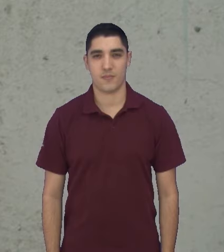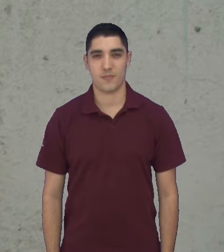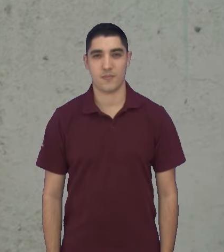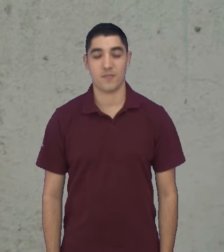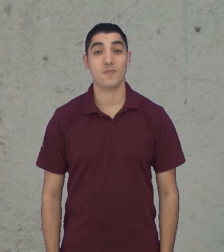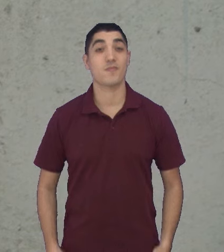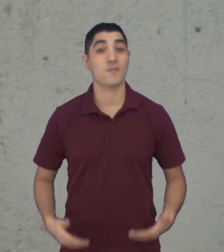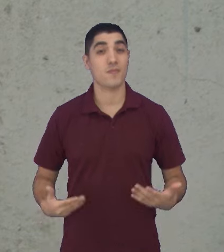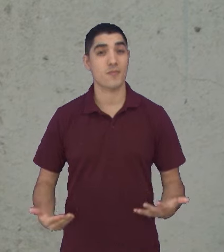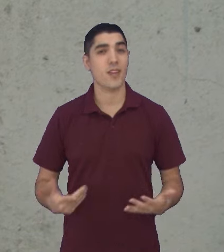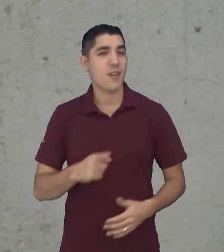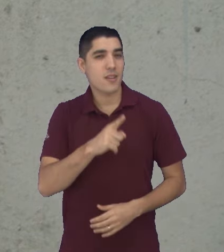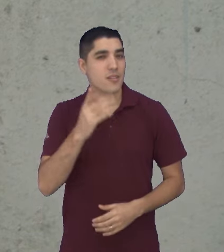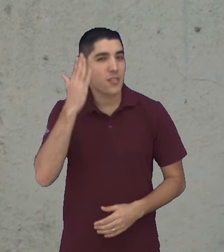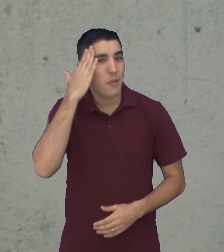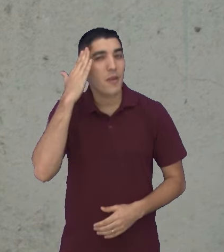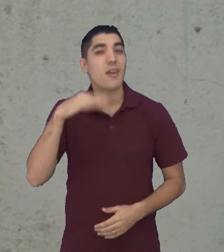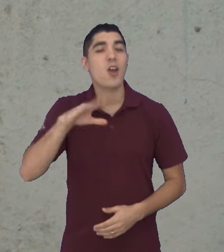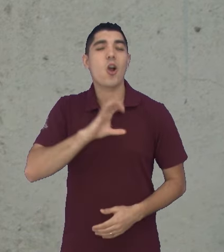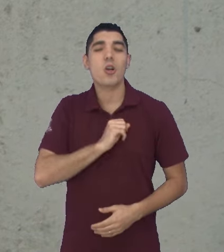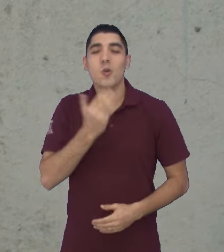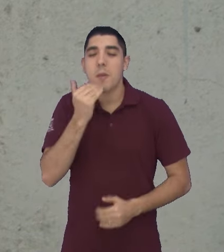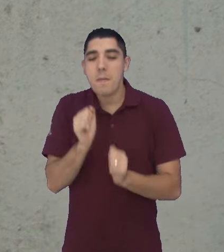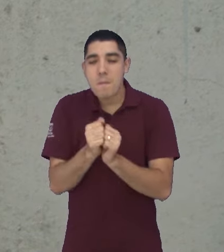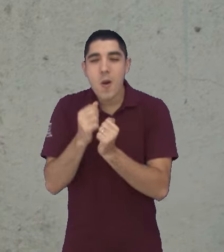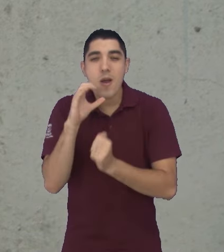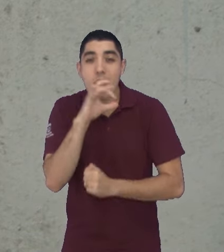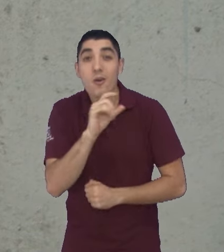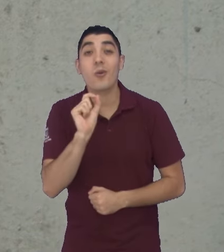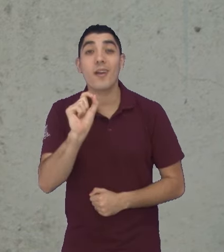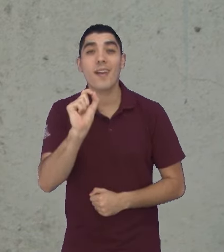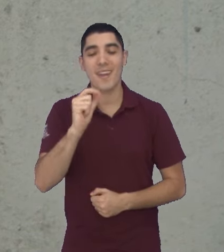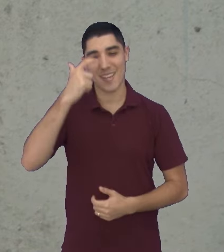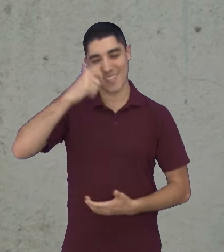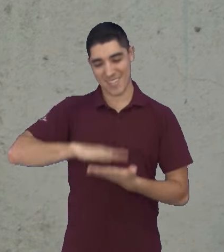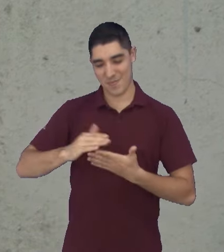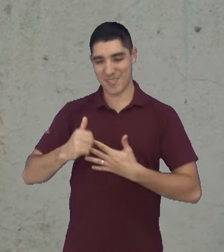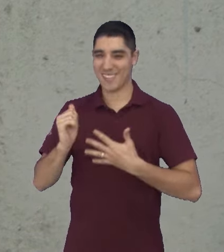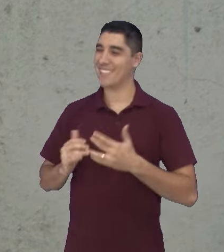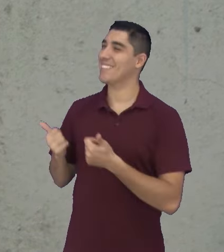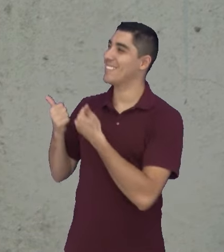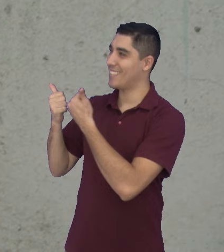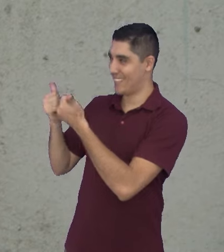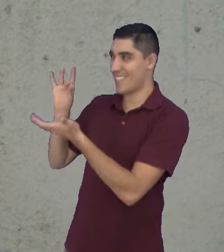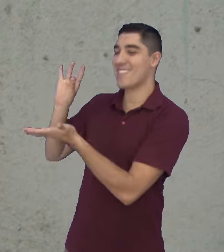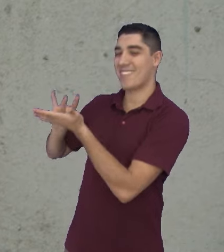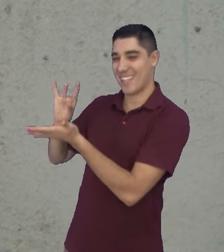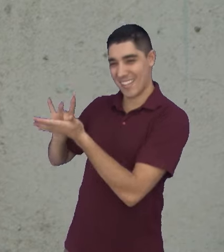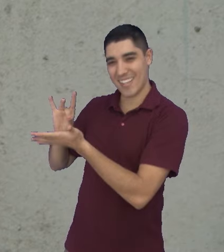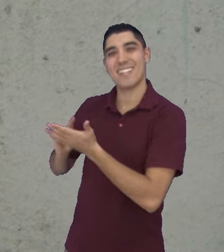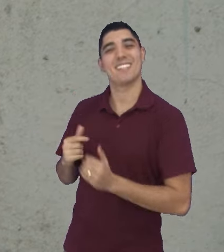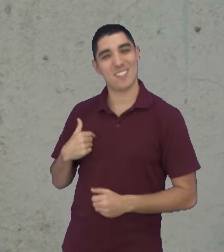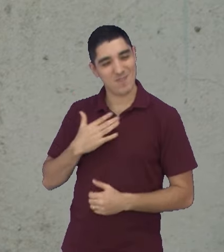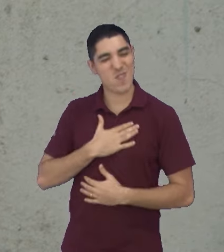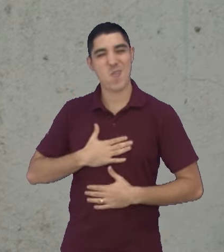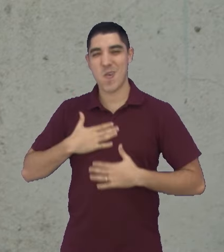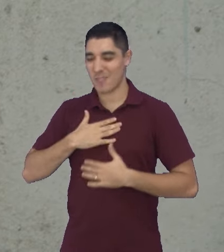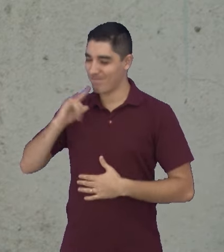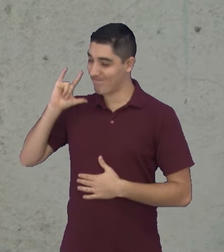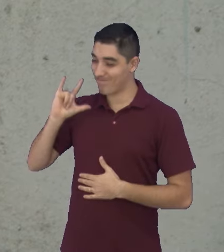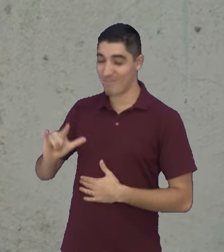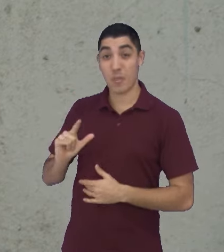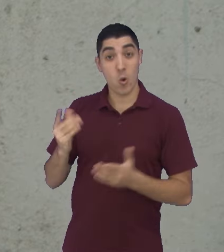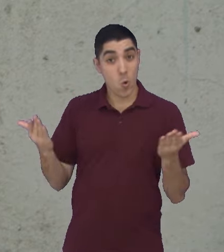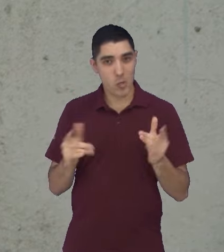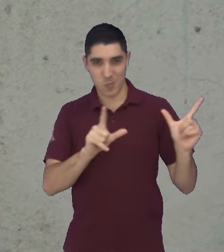E sabe quem gosta de comer um pão quentinho? O nosso intérprete de Libras, Luiz Fernando, que vai estar com a gente em todo